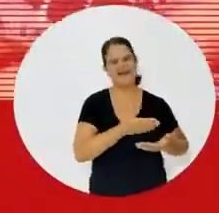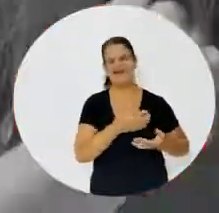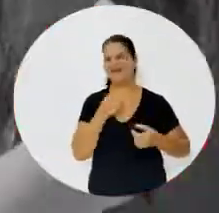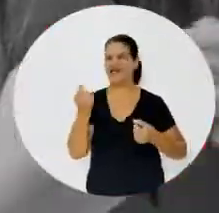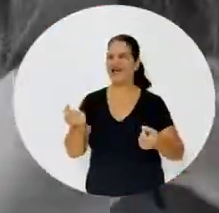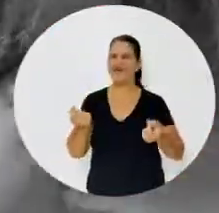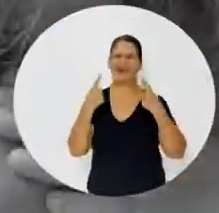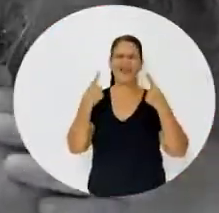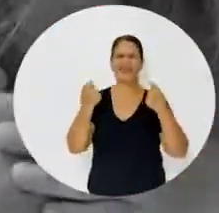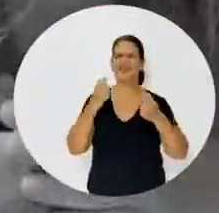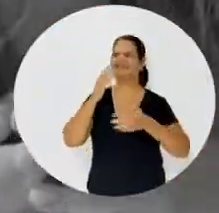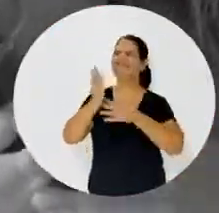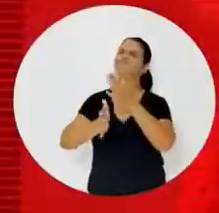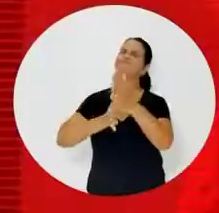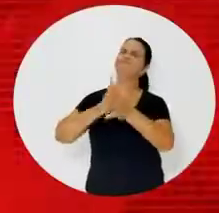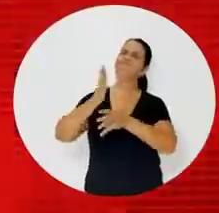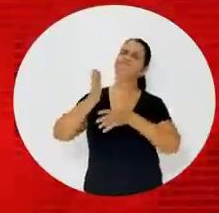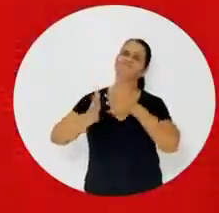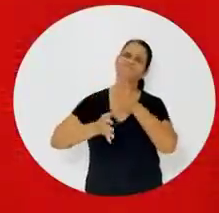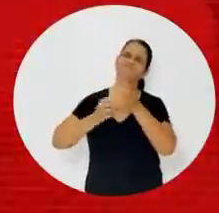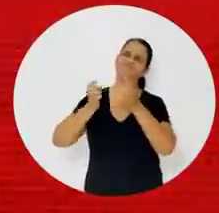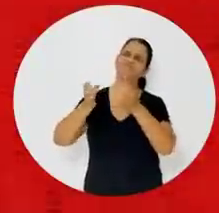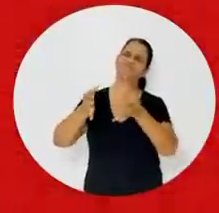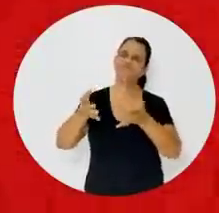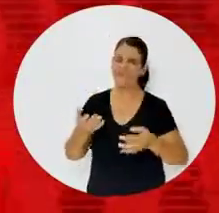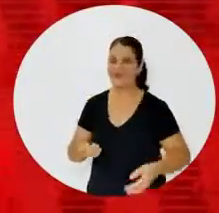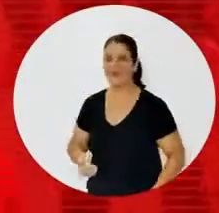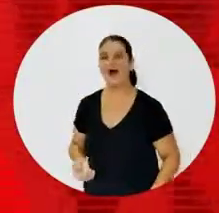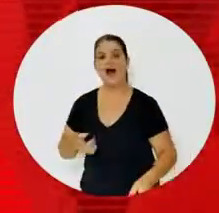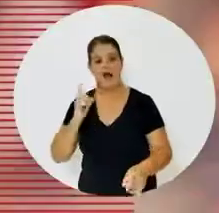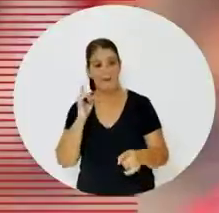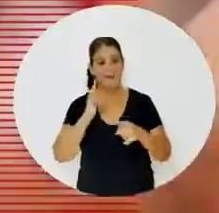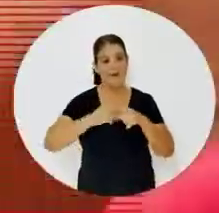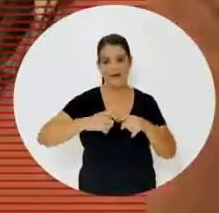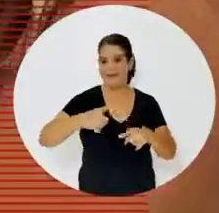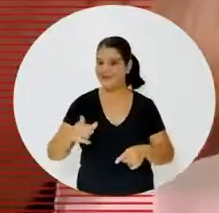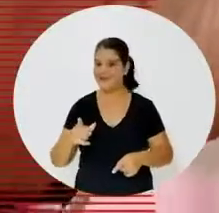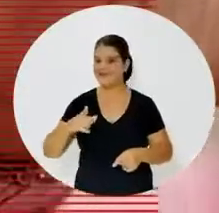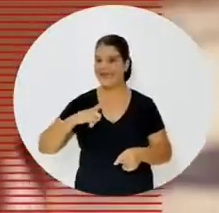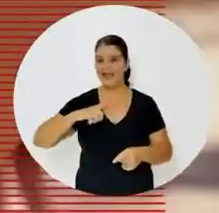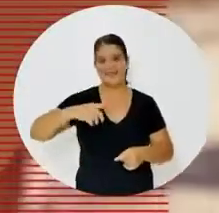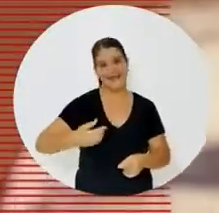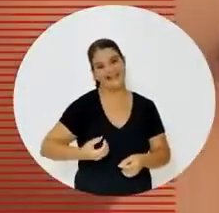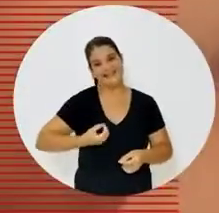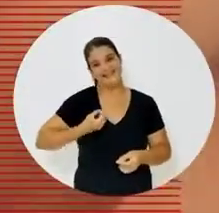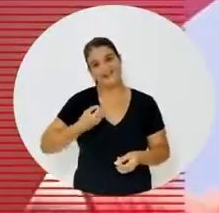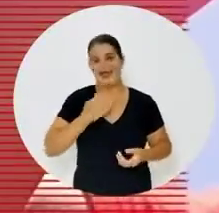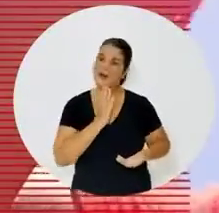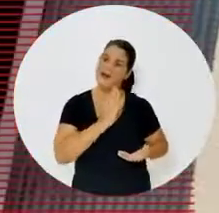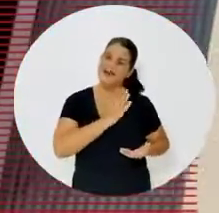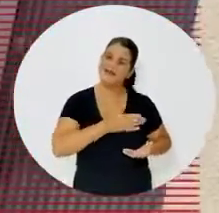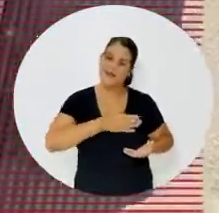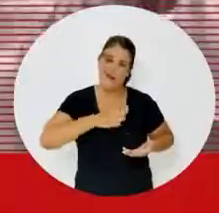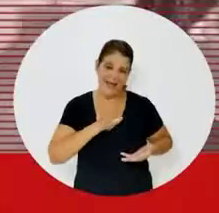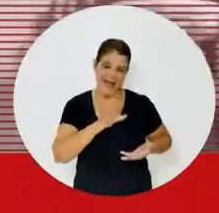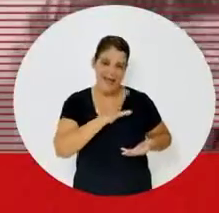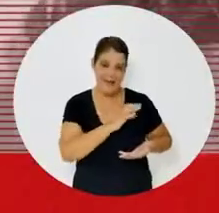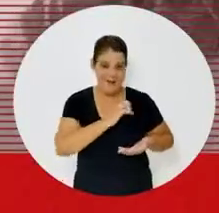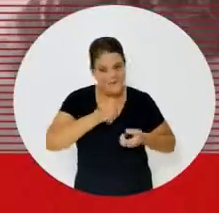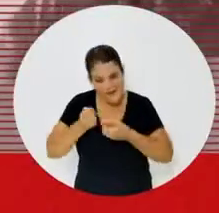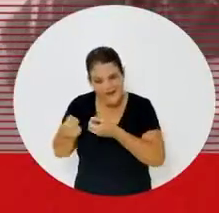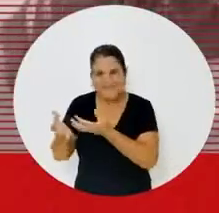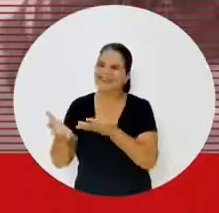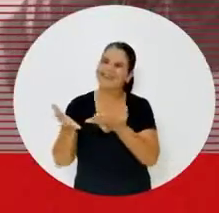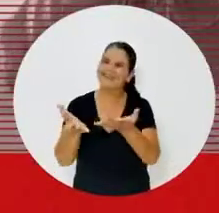Não liga e deixe o que quiser falar Porque o que se leva dessa vida, coração É o